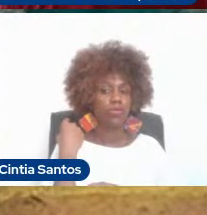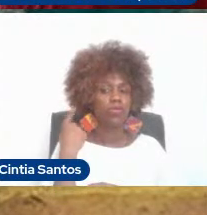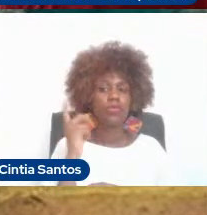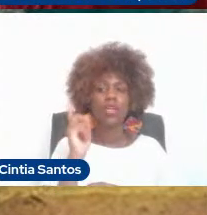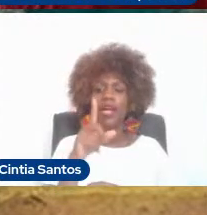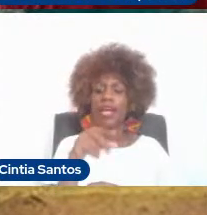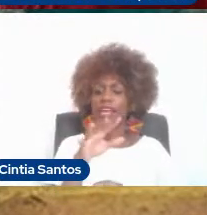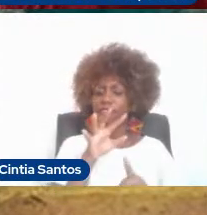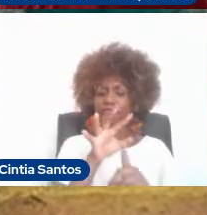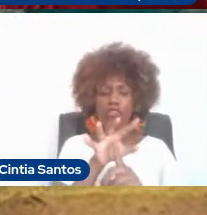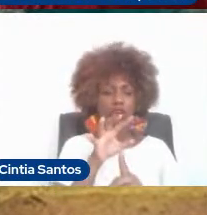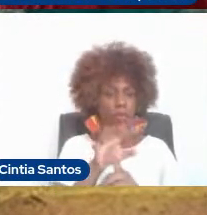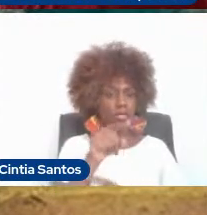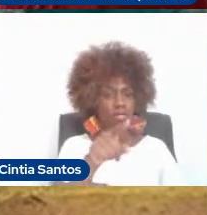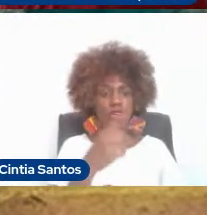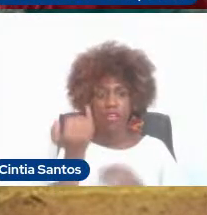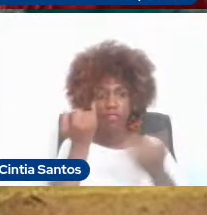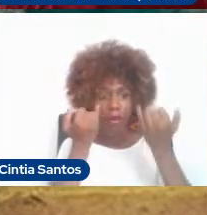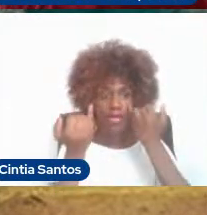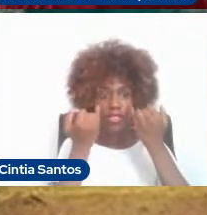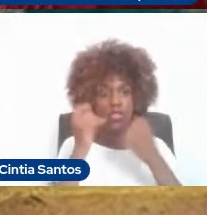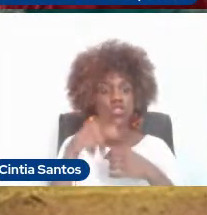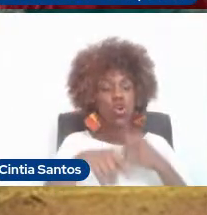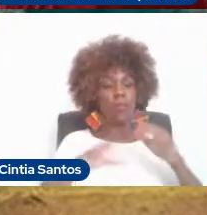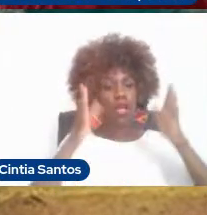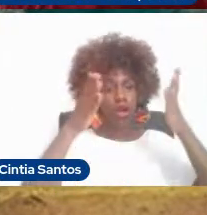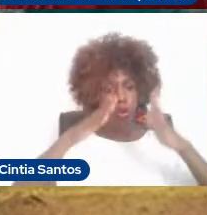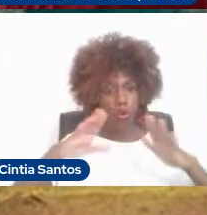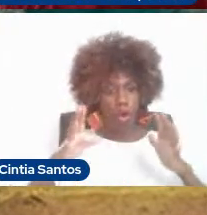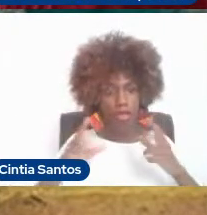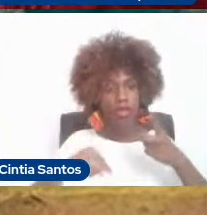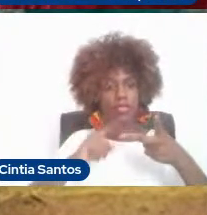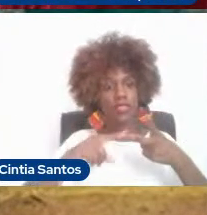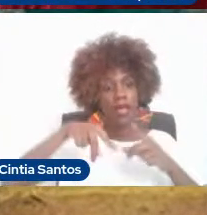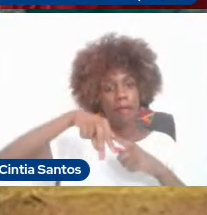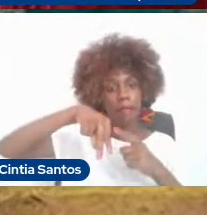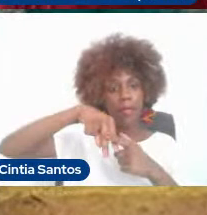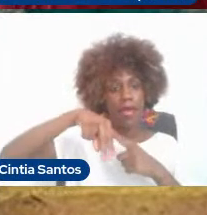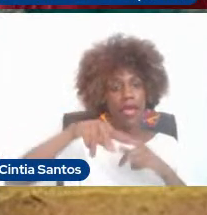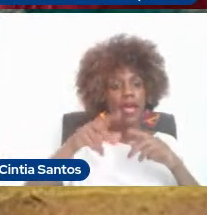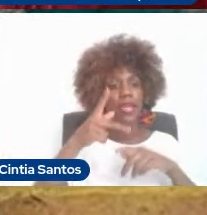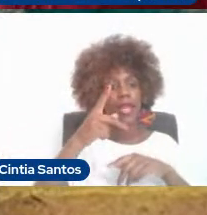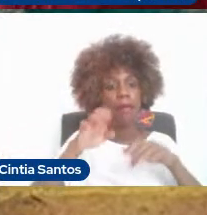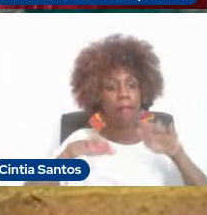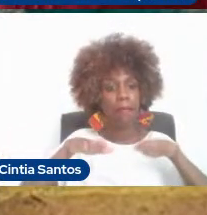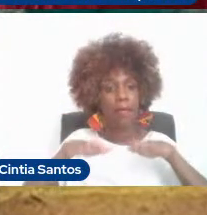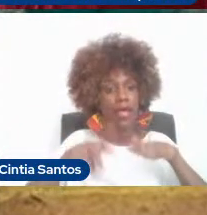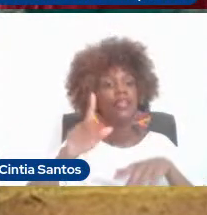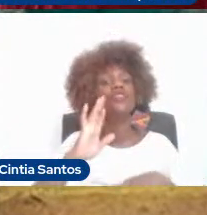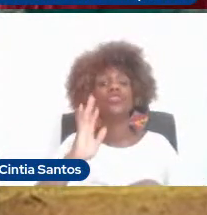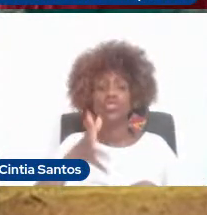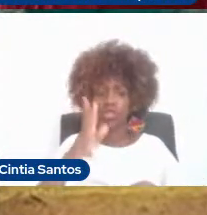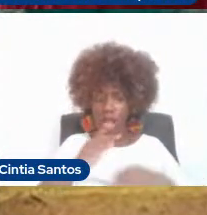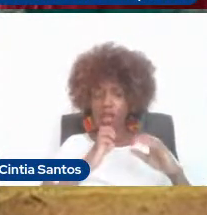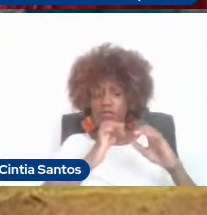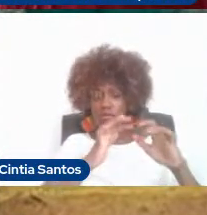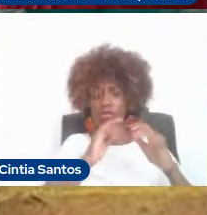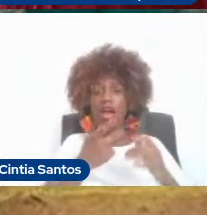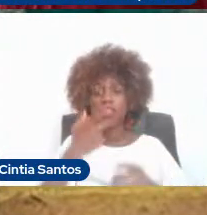instruções sobre quadril, pernas e pés, mas é algo que eu tenho percebido que aparece já no discurso de muitos fontistas